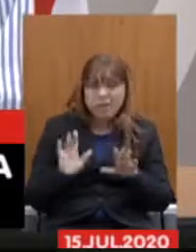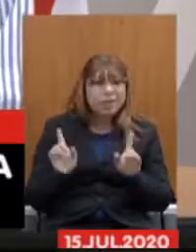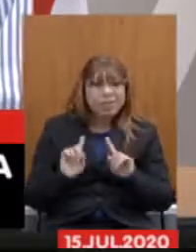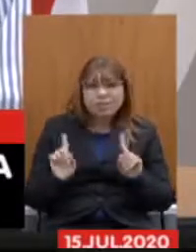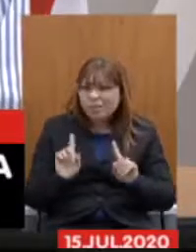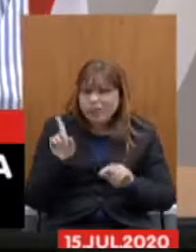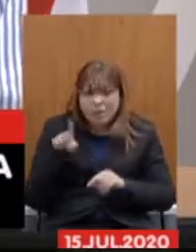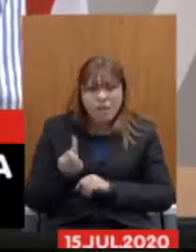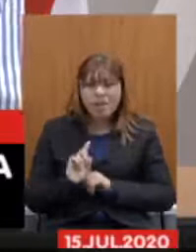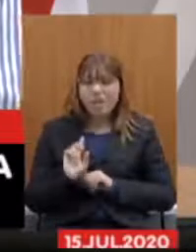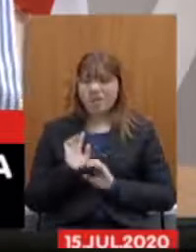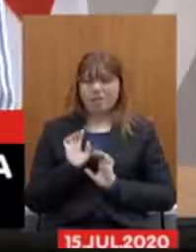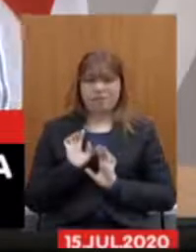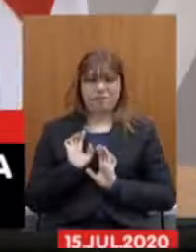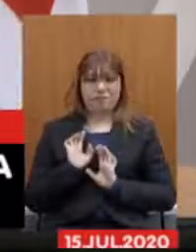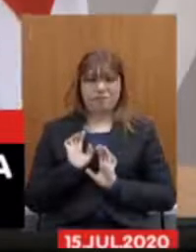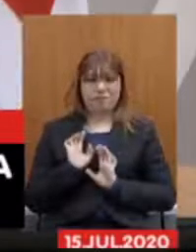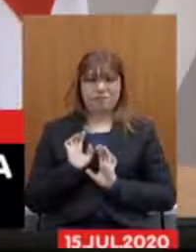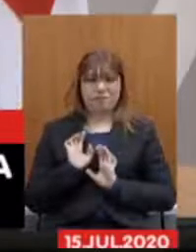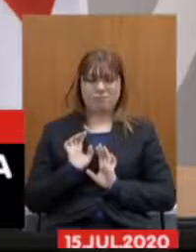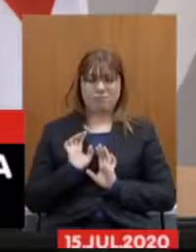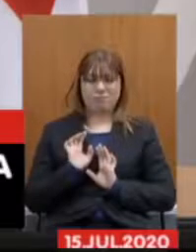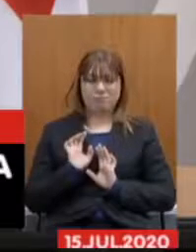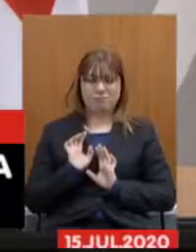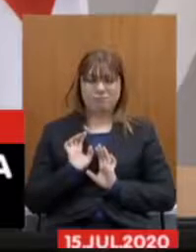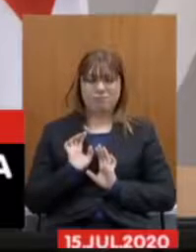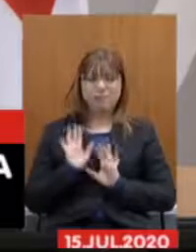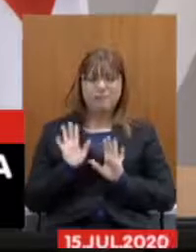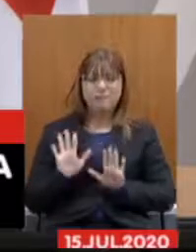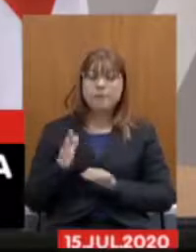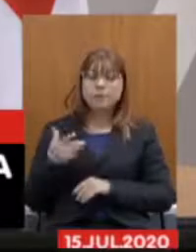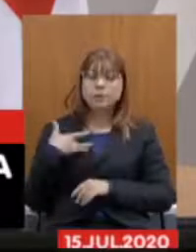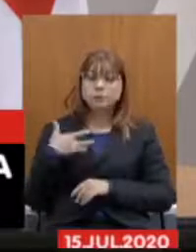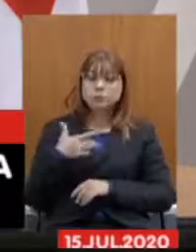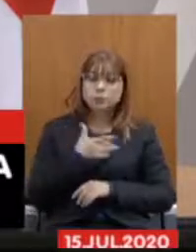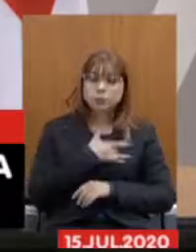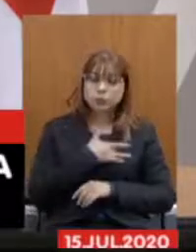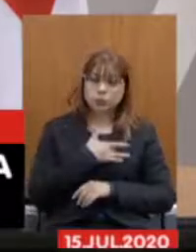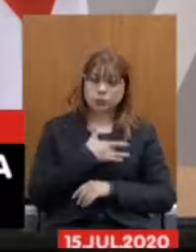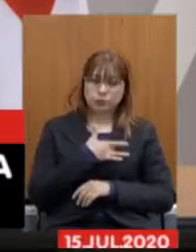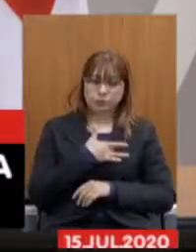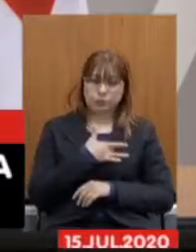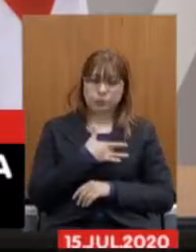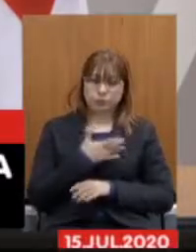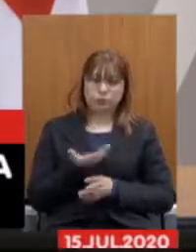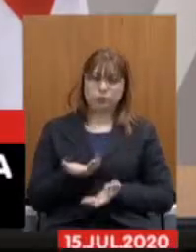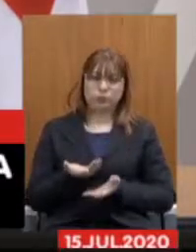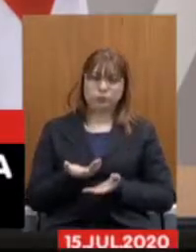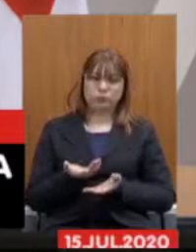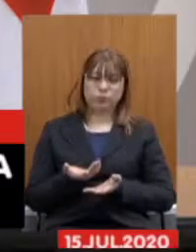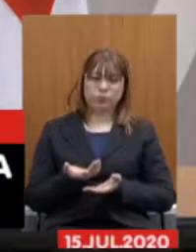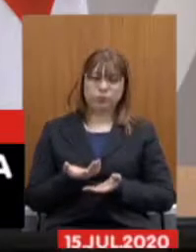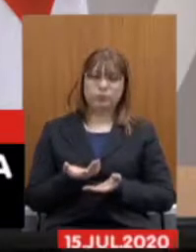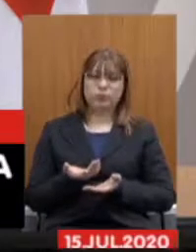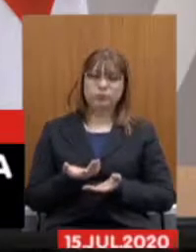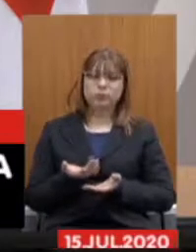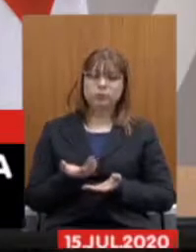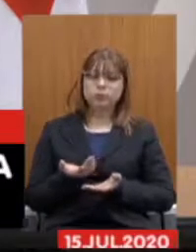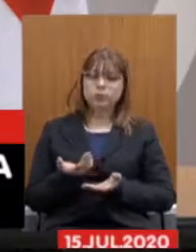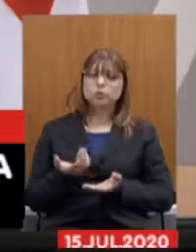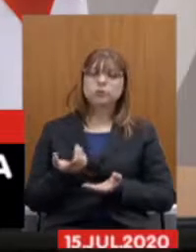a saúde é um dos poucos setores que está assegurado na Constituição de